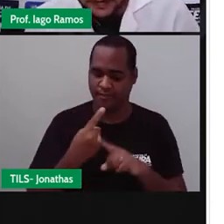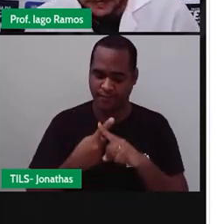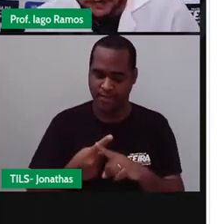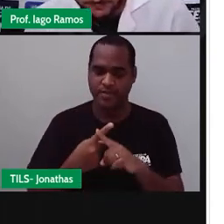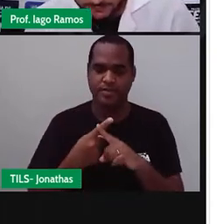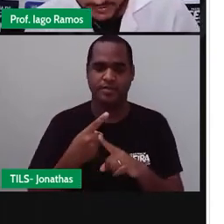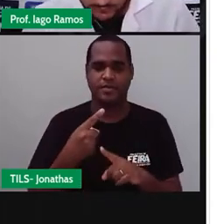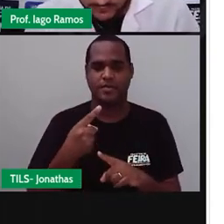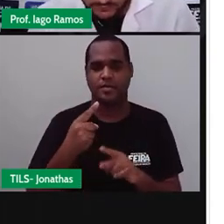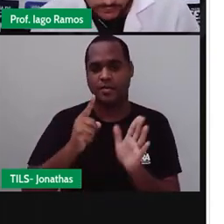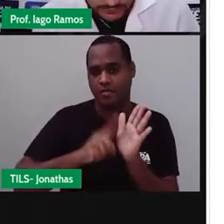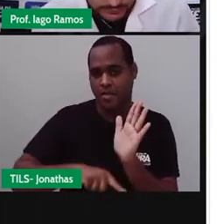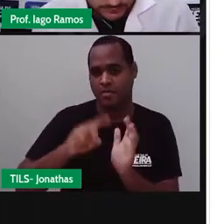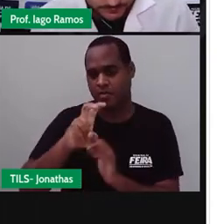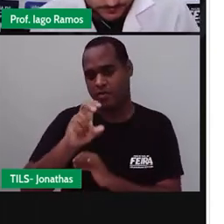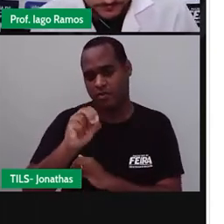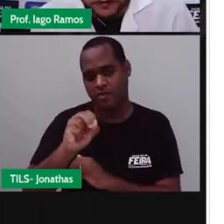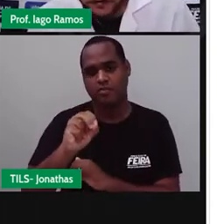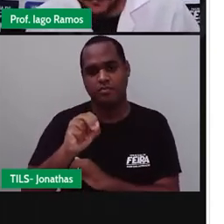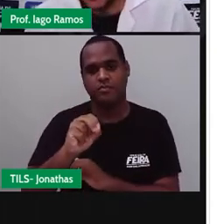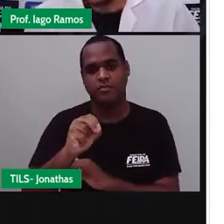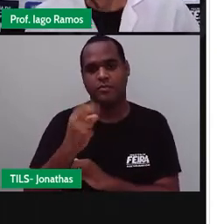menos 50.